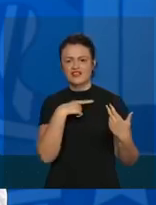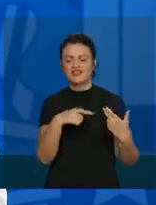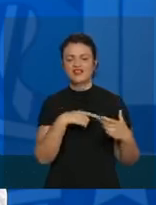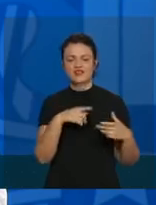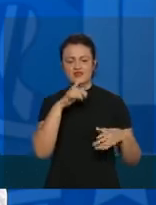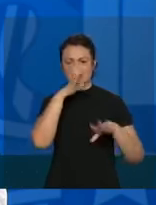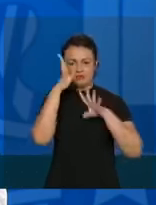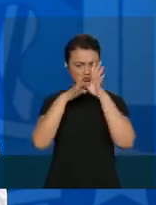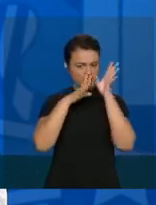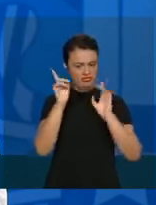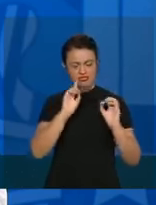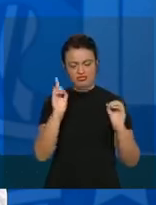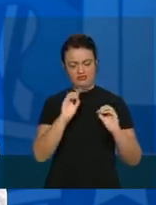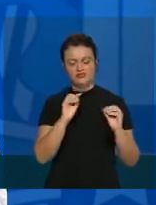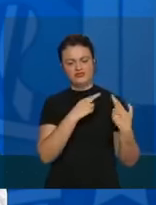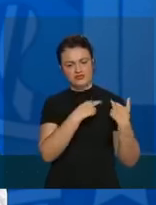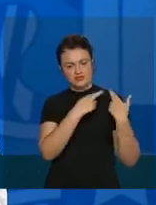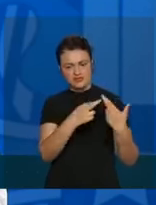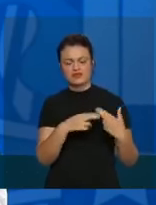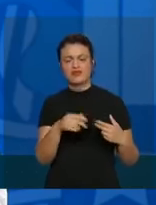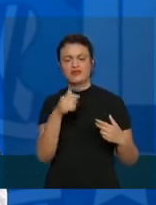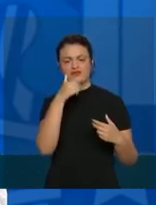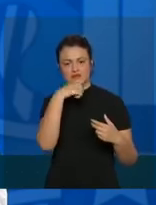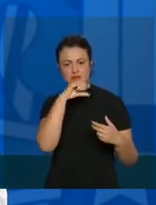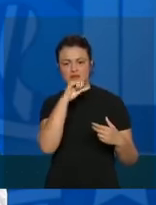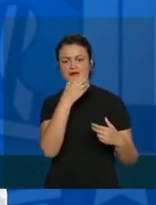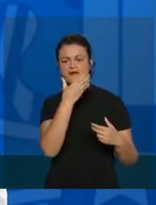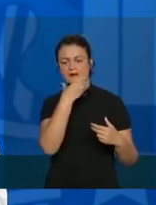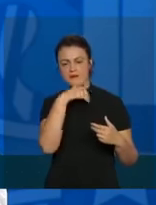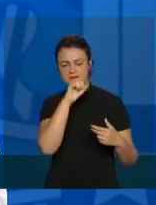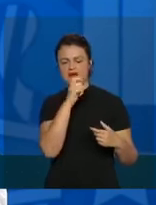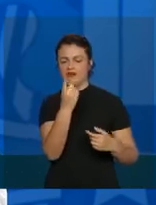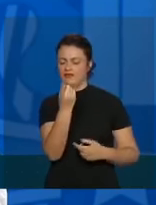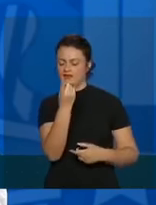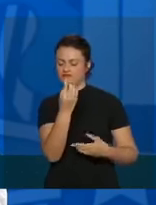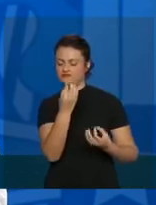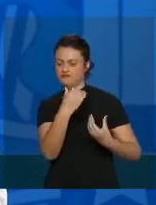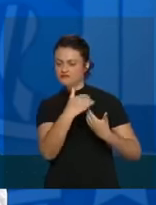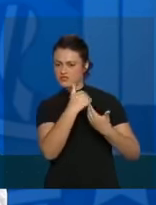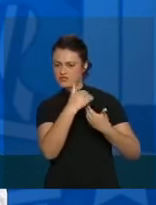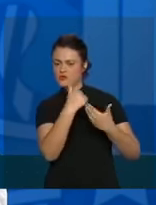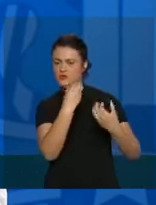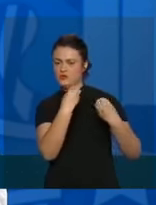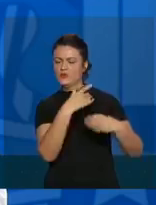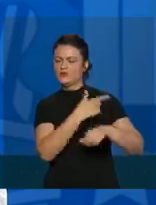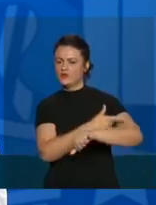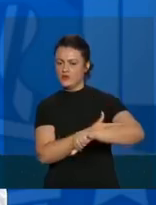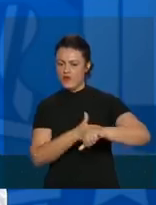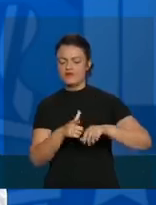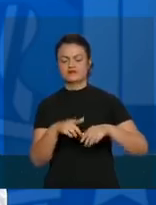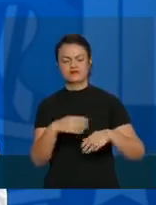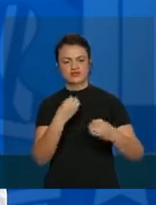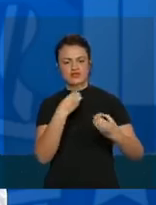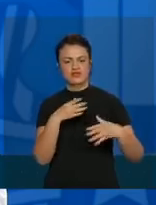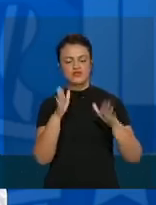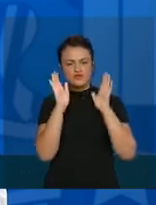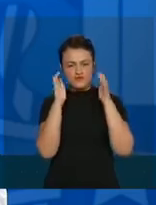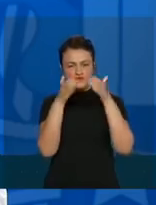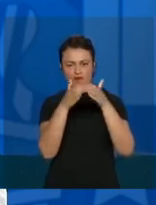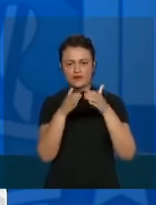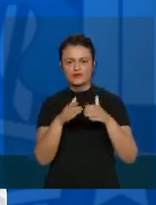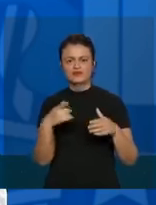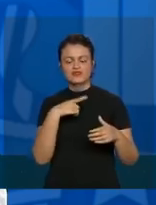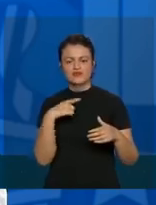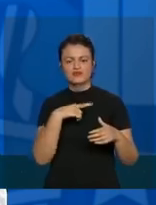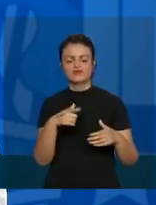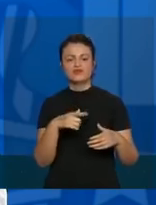inconsequentes. Meu pai e minha mãe me educaram com muito zelo, com muita educação, nós temos um foco muito grande,